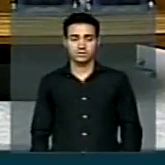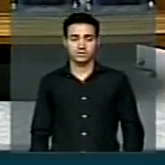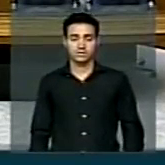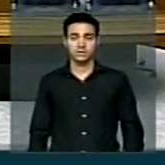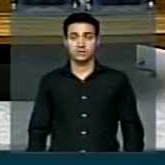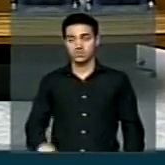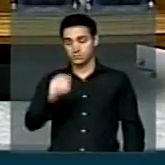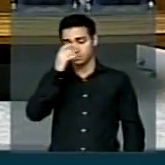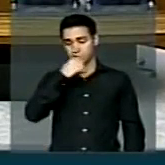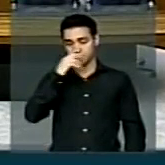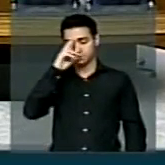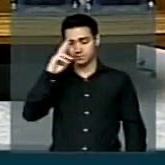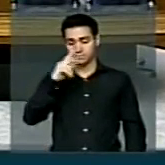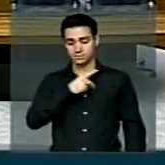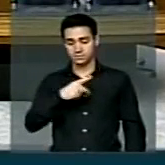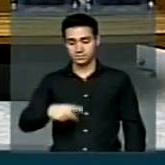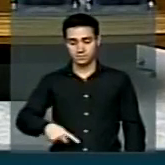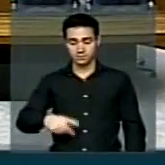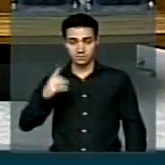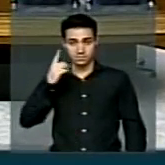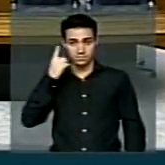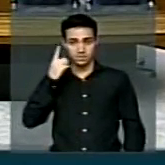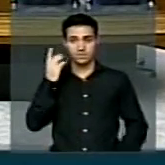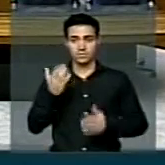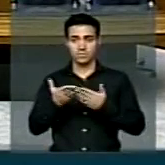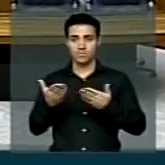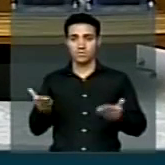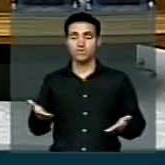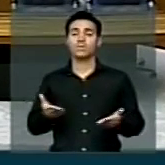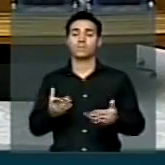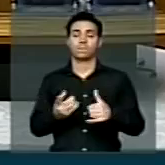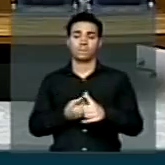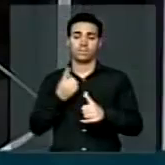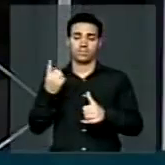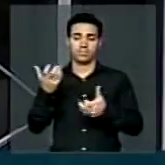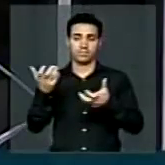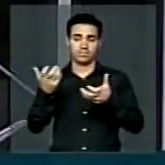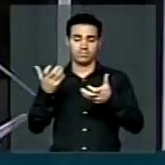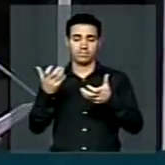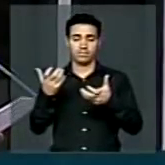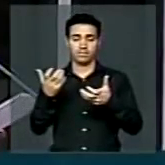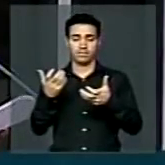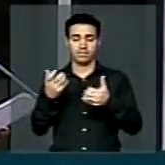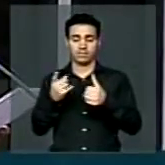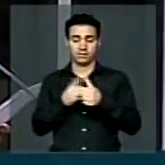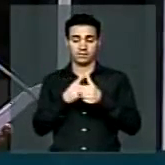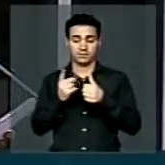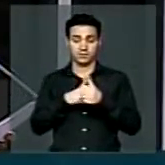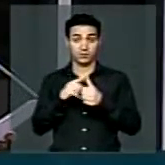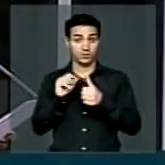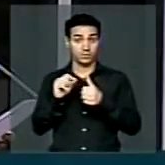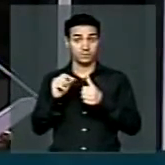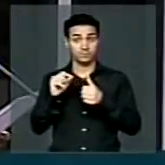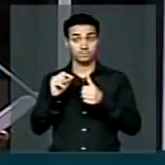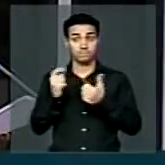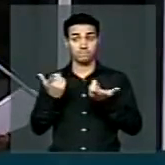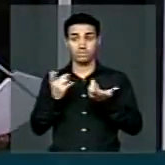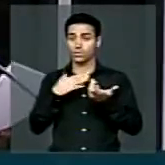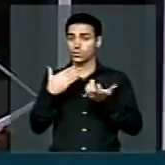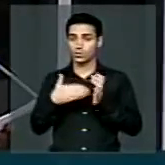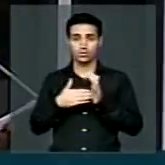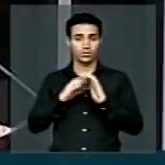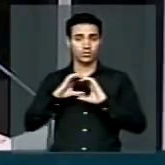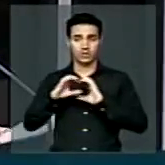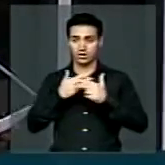Senhor Presidente, senhoras e senhores deputados, em primeiro lugar gostaria que os órgãos de comunicação